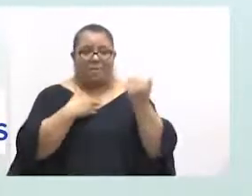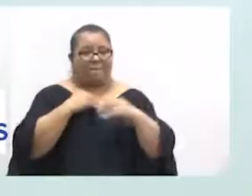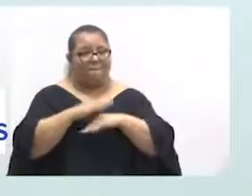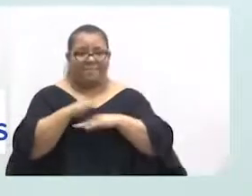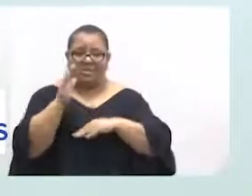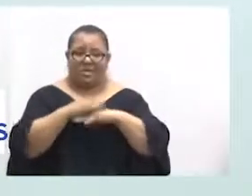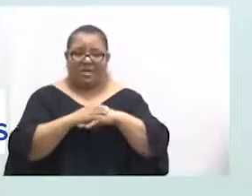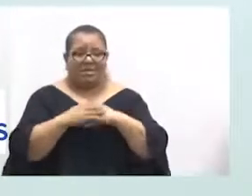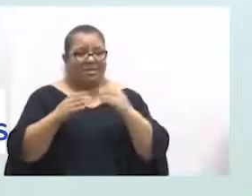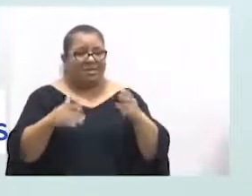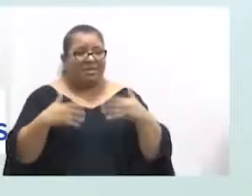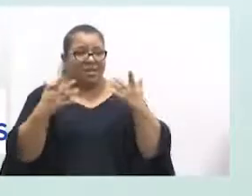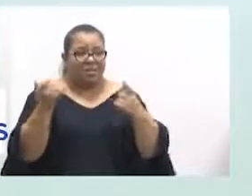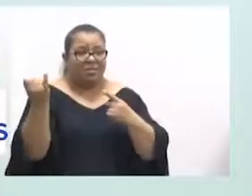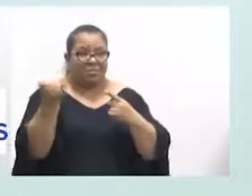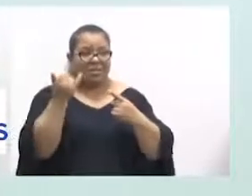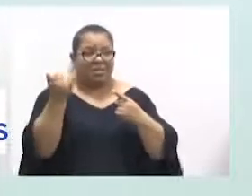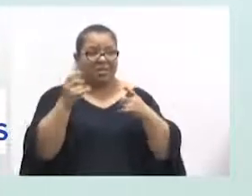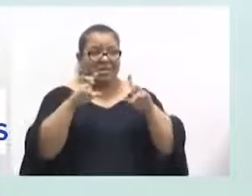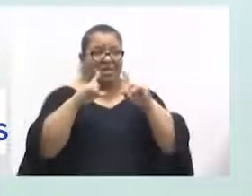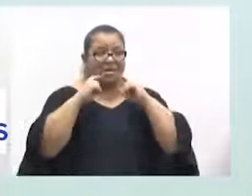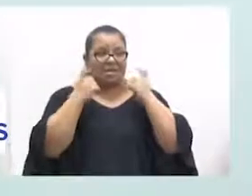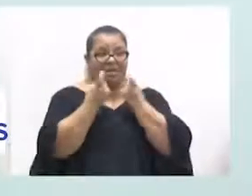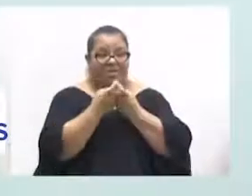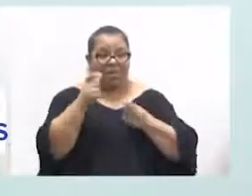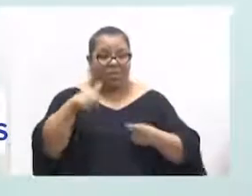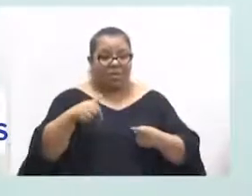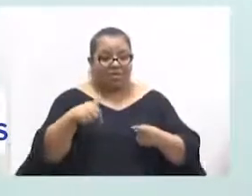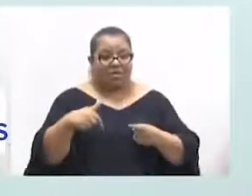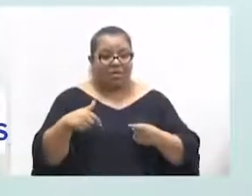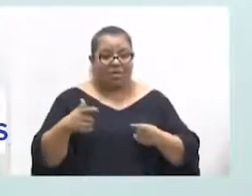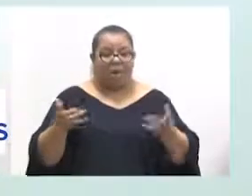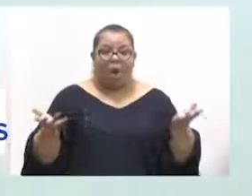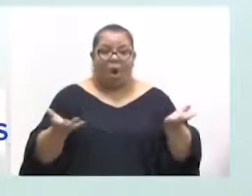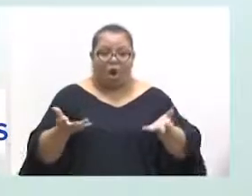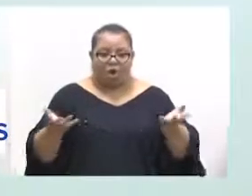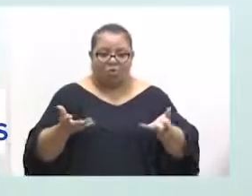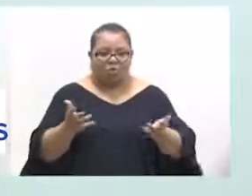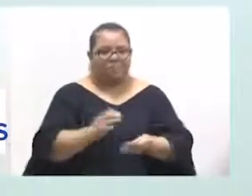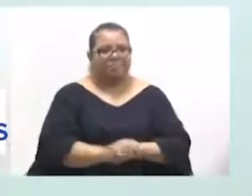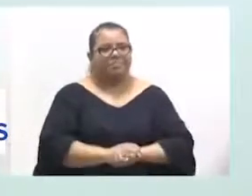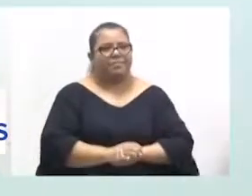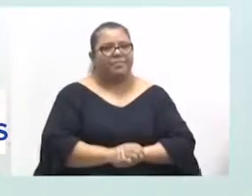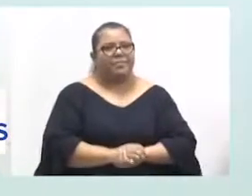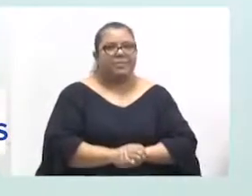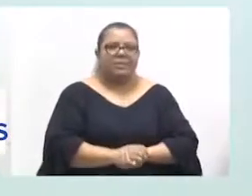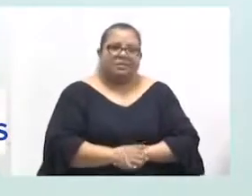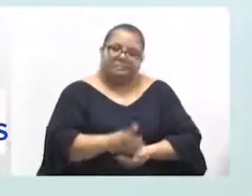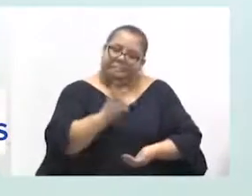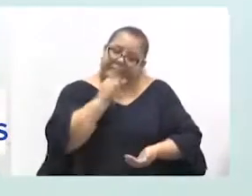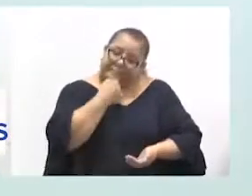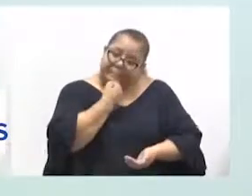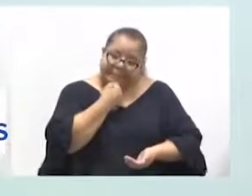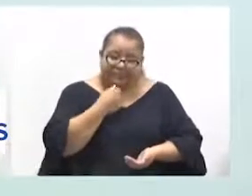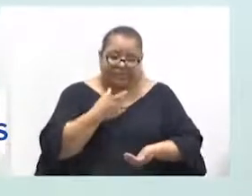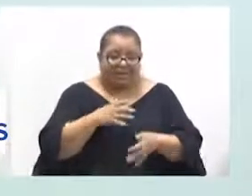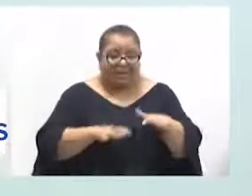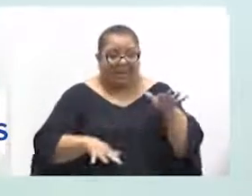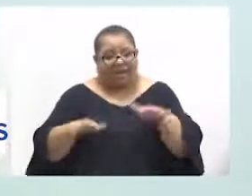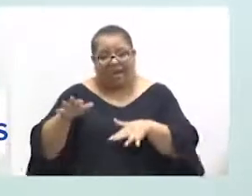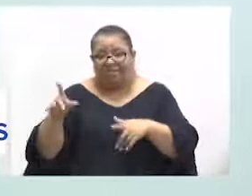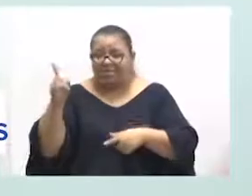Então, acho importante essa reunião que estamos tendo aqui. É uma pena que sejam raras,